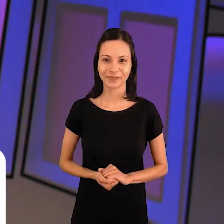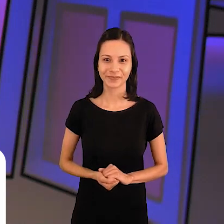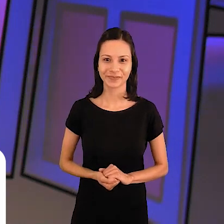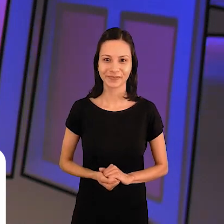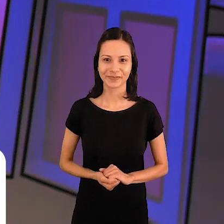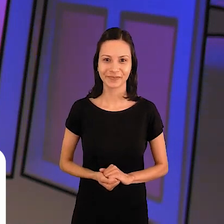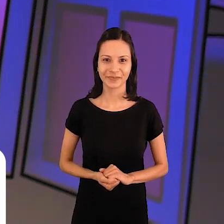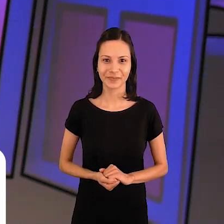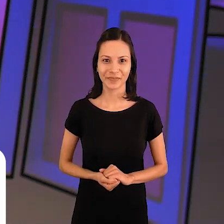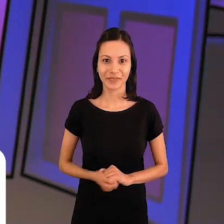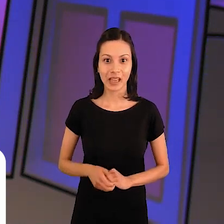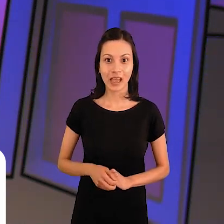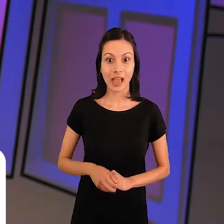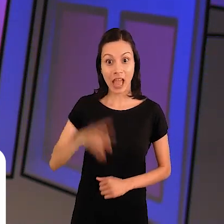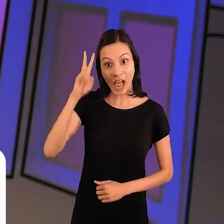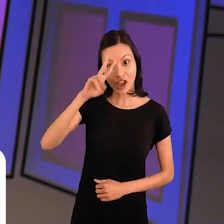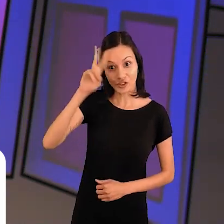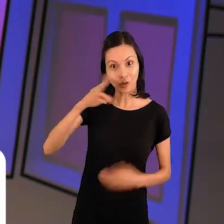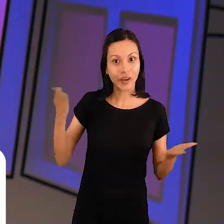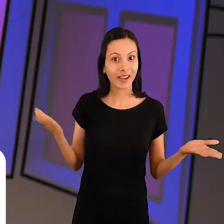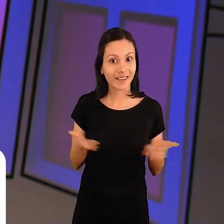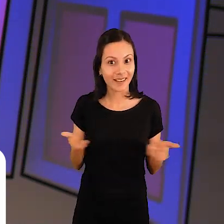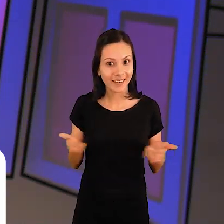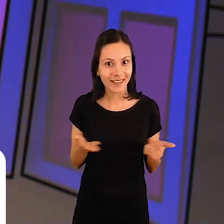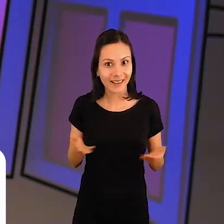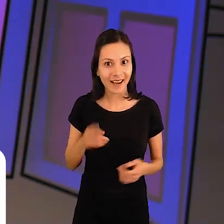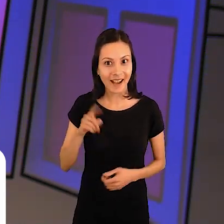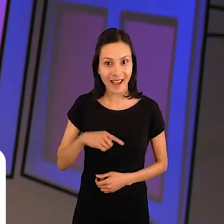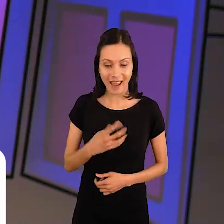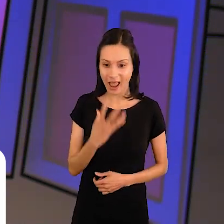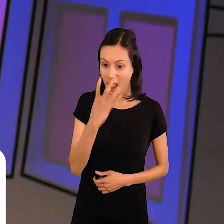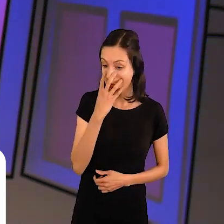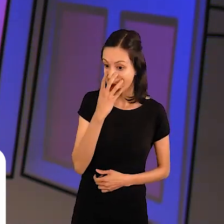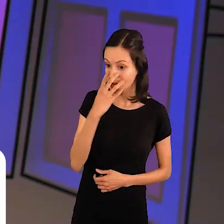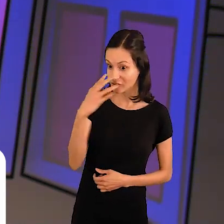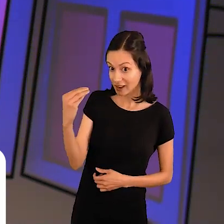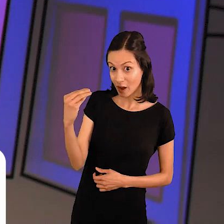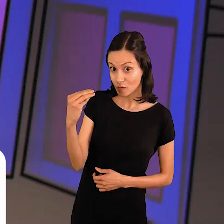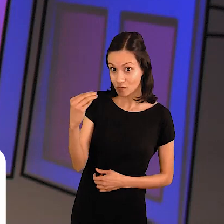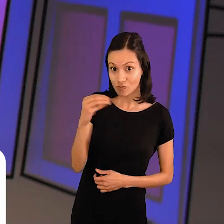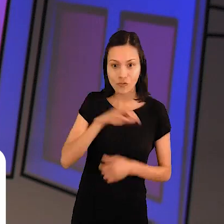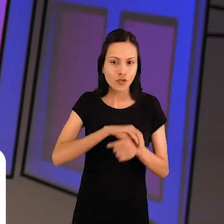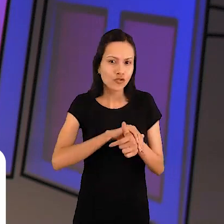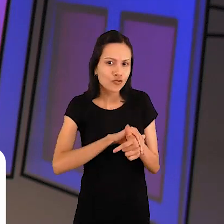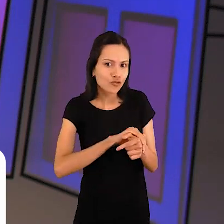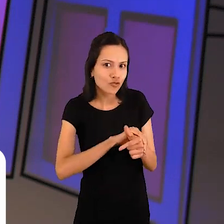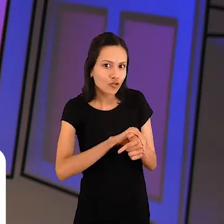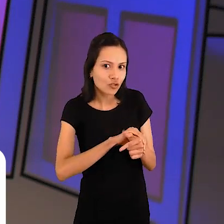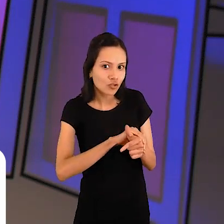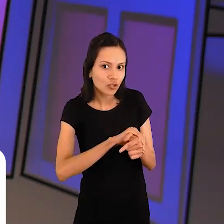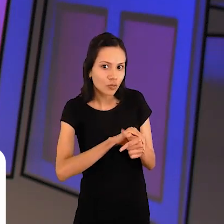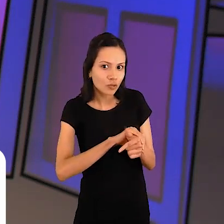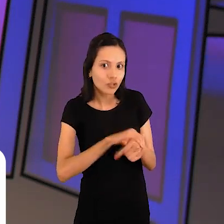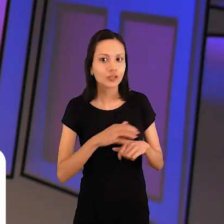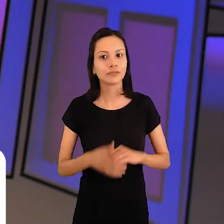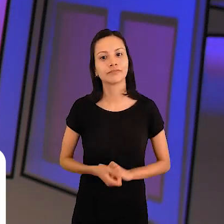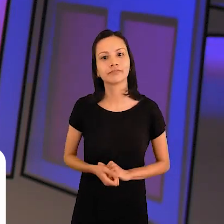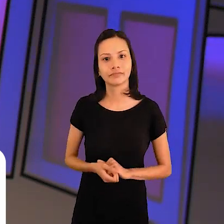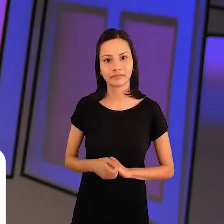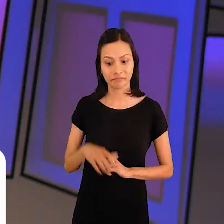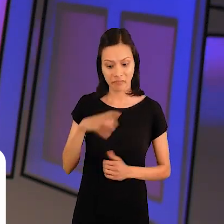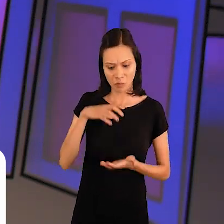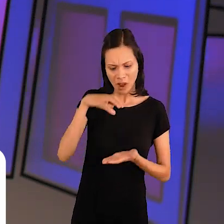E a história de hoje é o Chacal e o Jabuti. Na aldeia de Malaf,